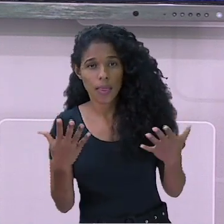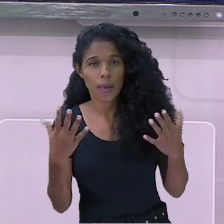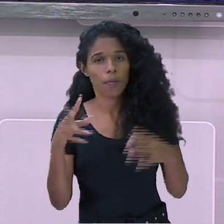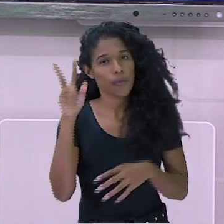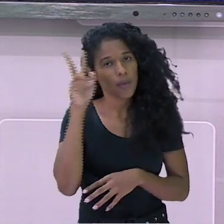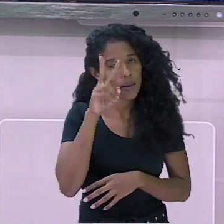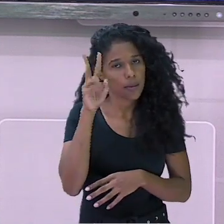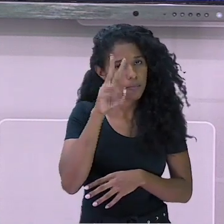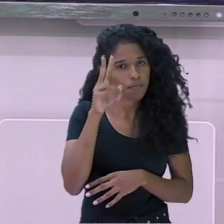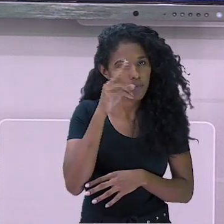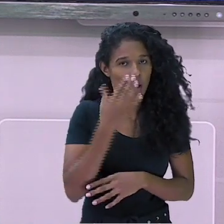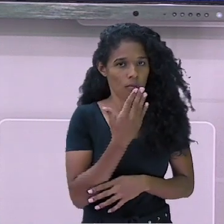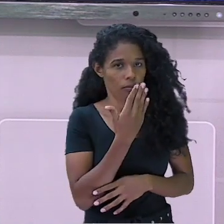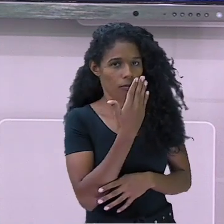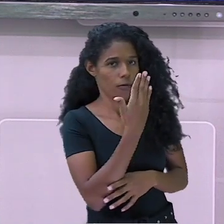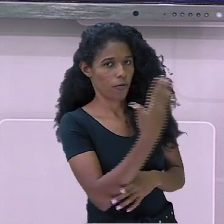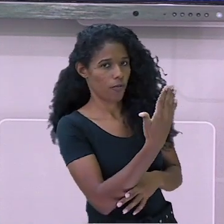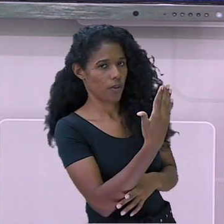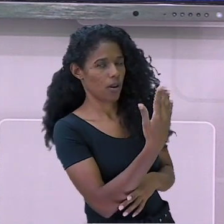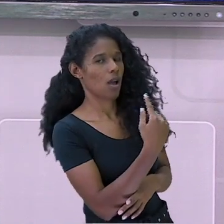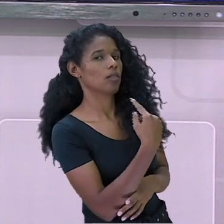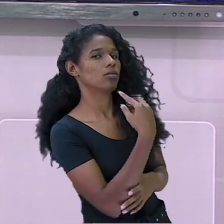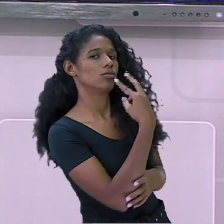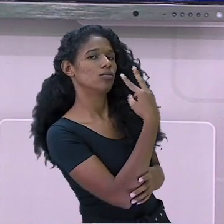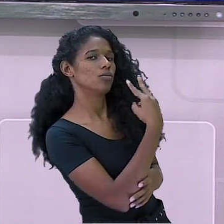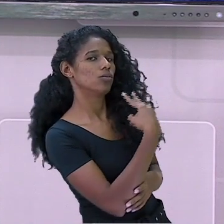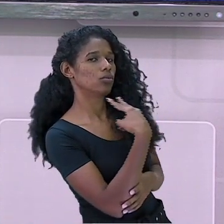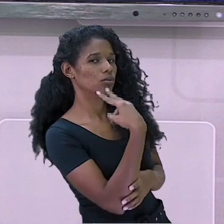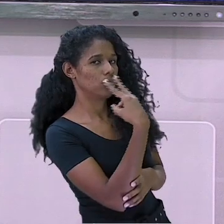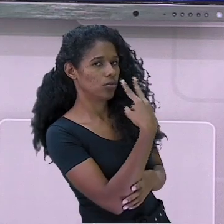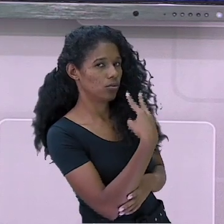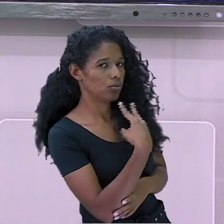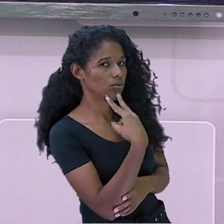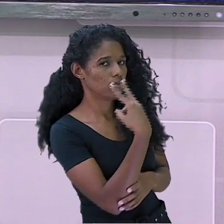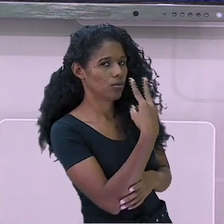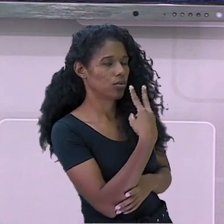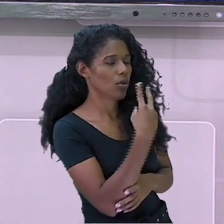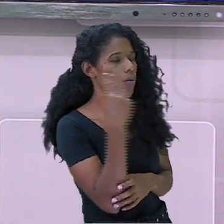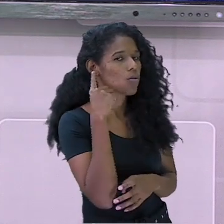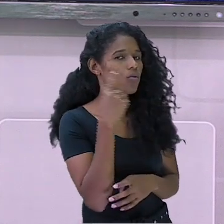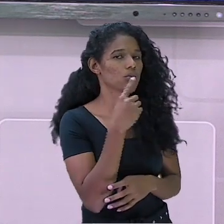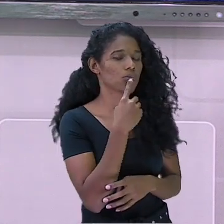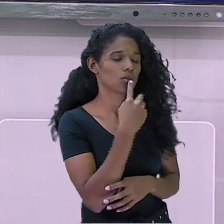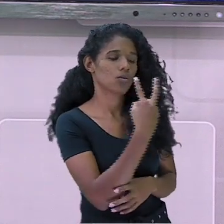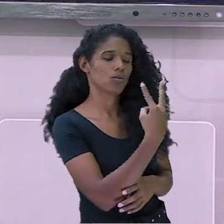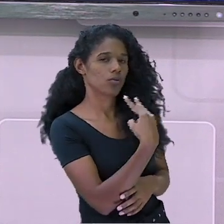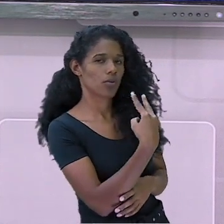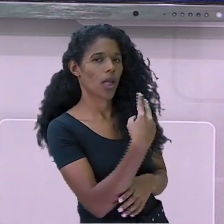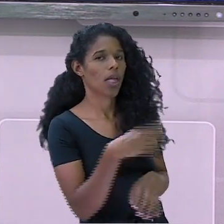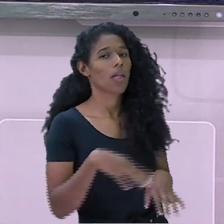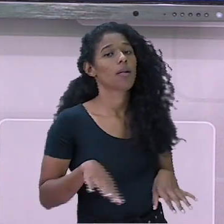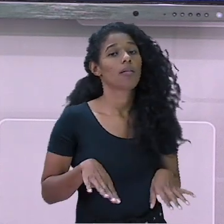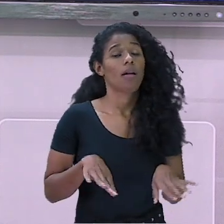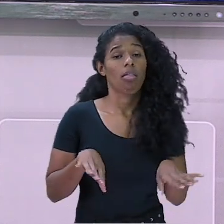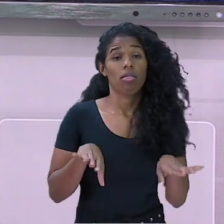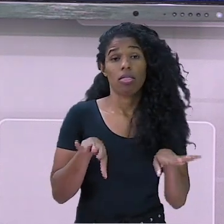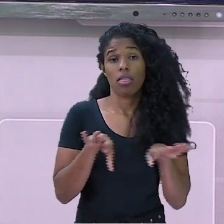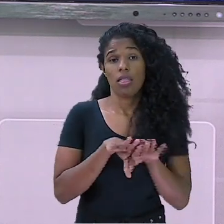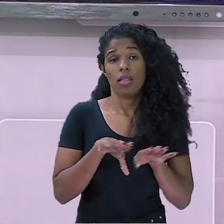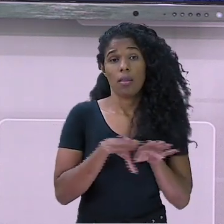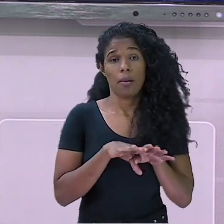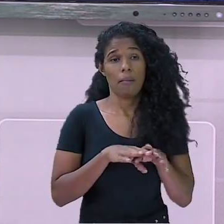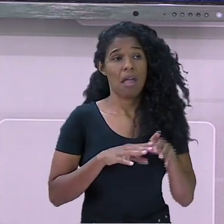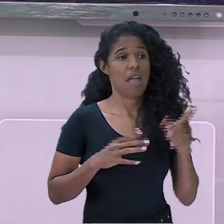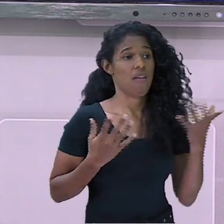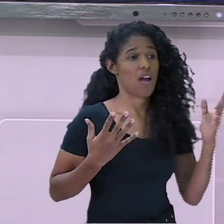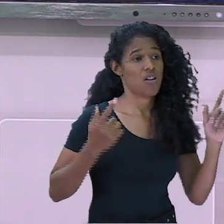deixando a boca visível de forma a possibilitar a leitura labial. Evite fazer gestos bruscos